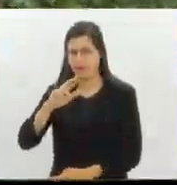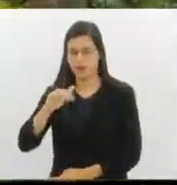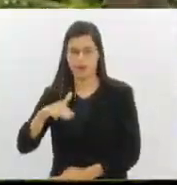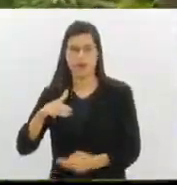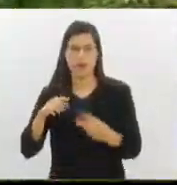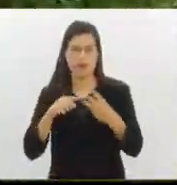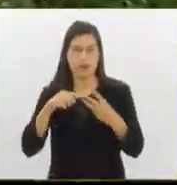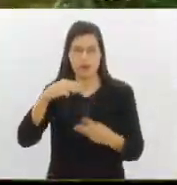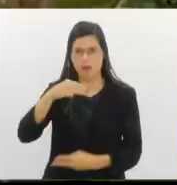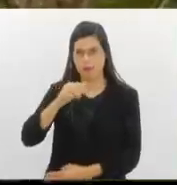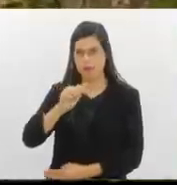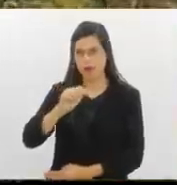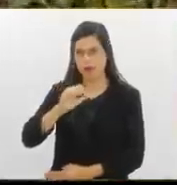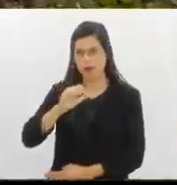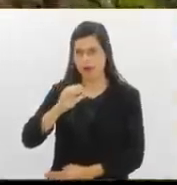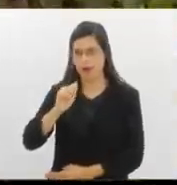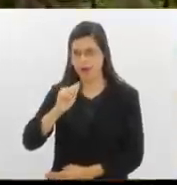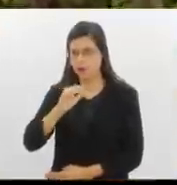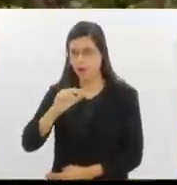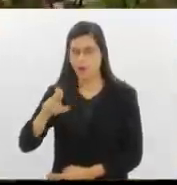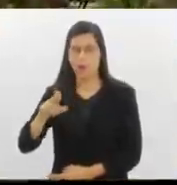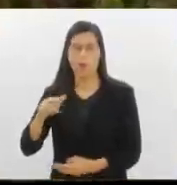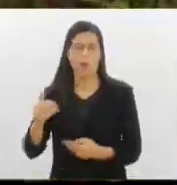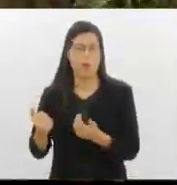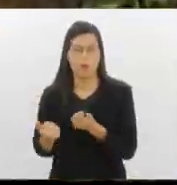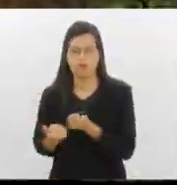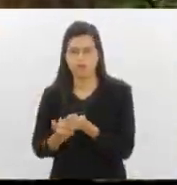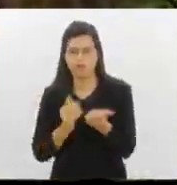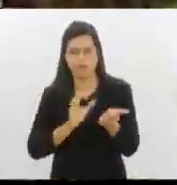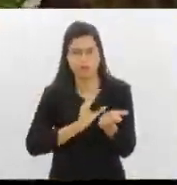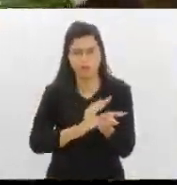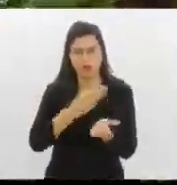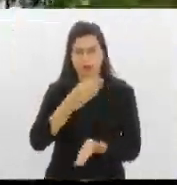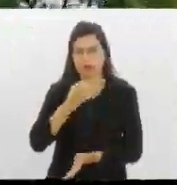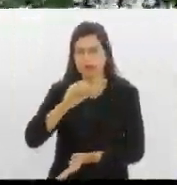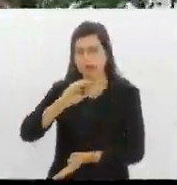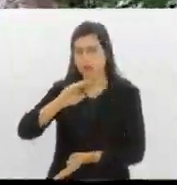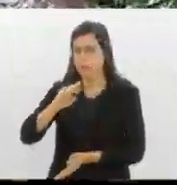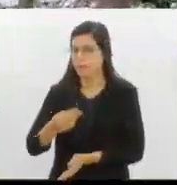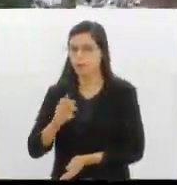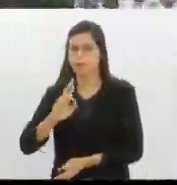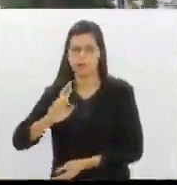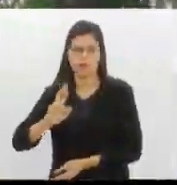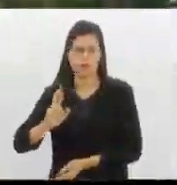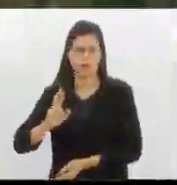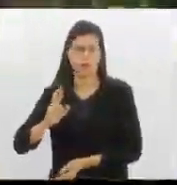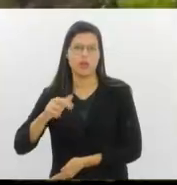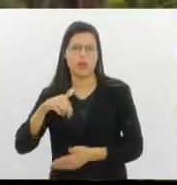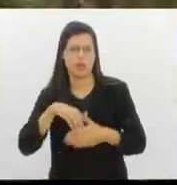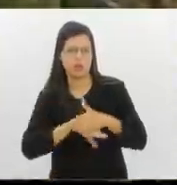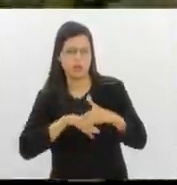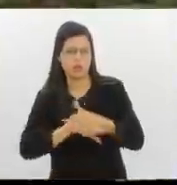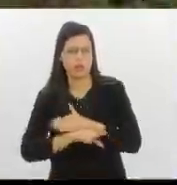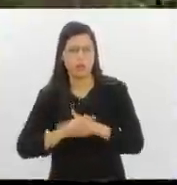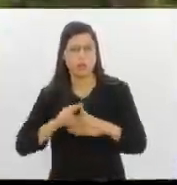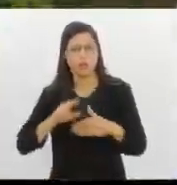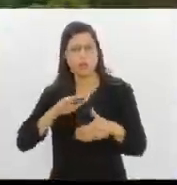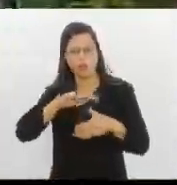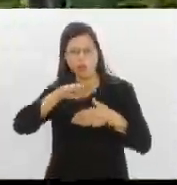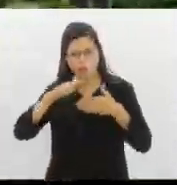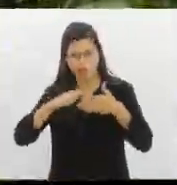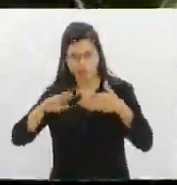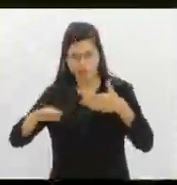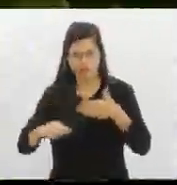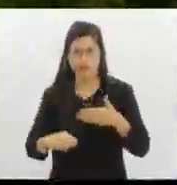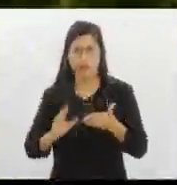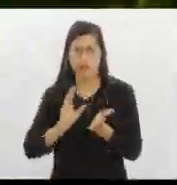Sustentabilidade, o aporte para essa segunda fase será de R$ milhões do Fundo Mata Atlântica, mais investimento